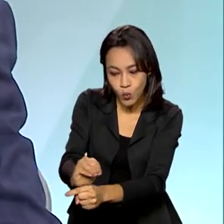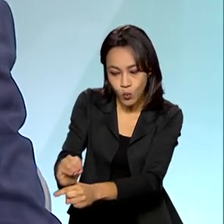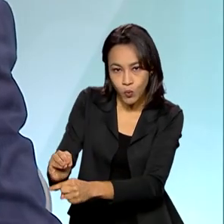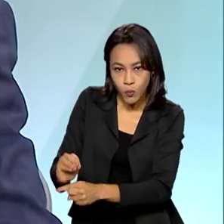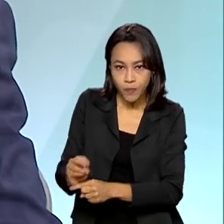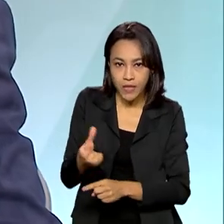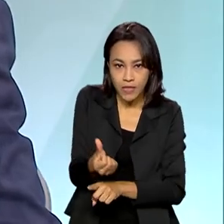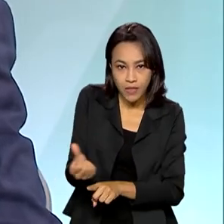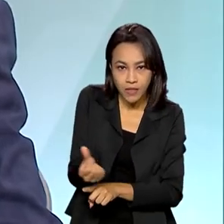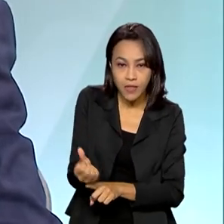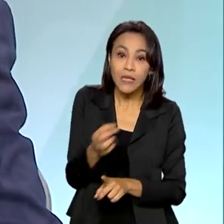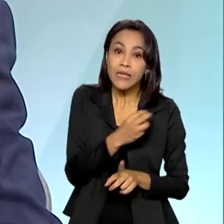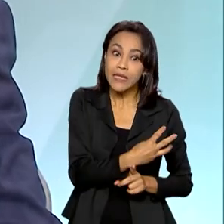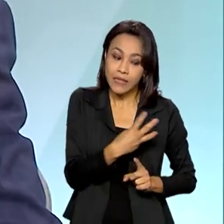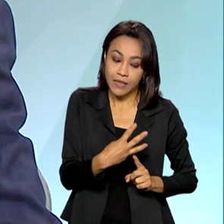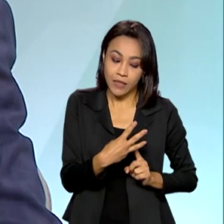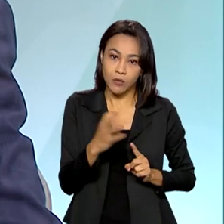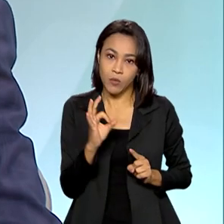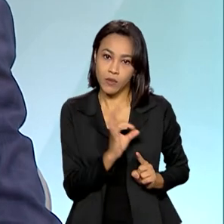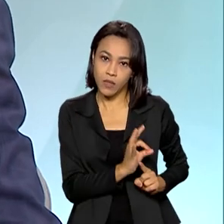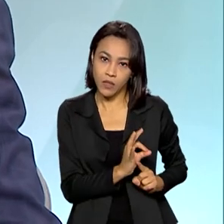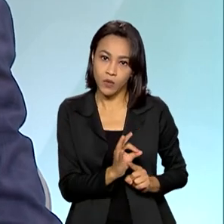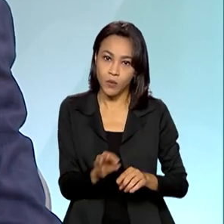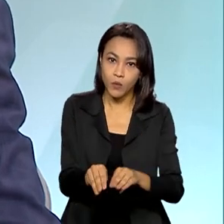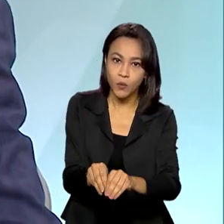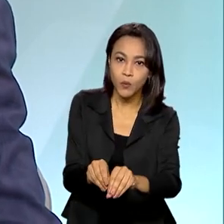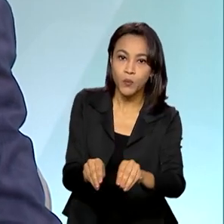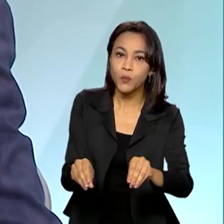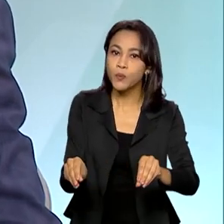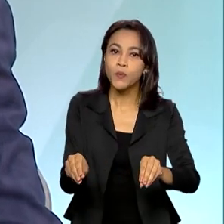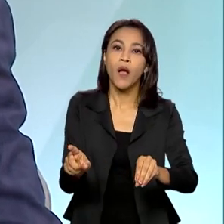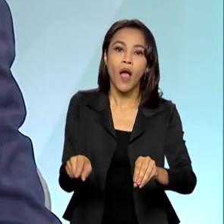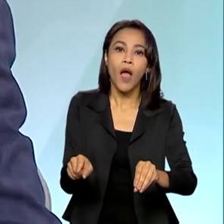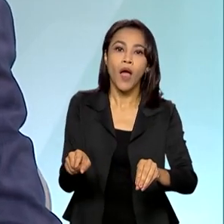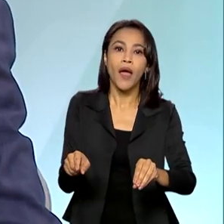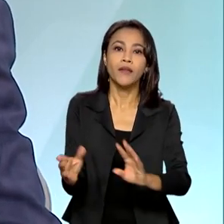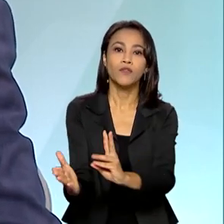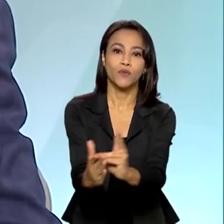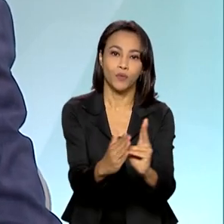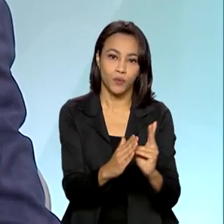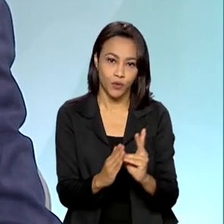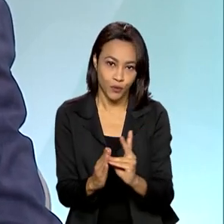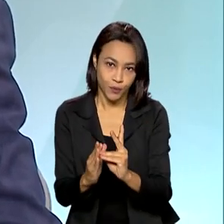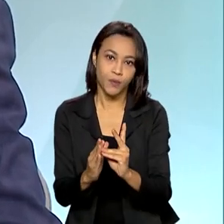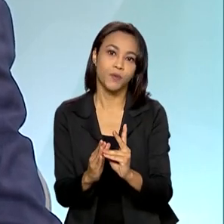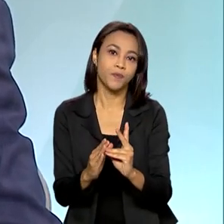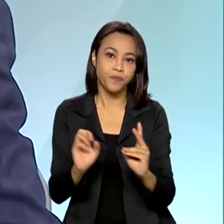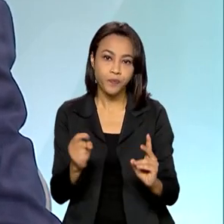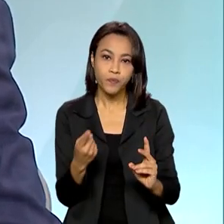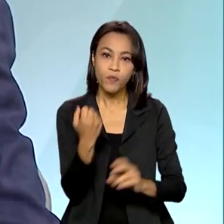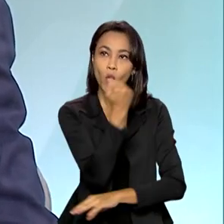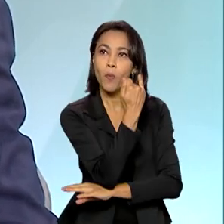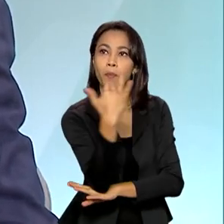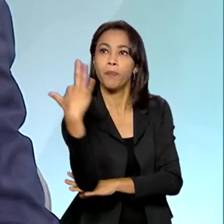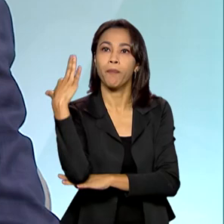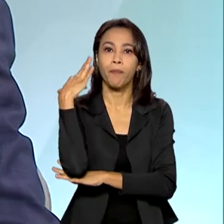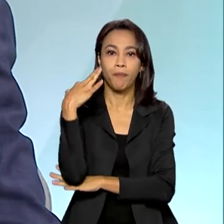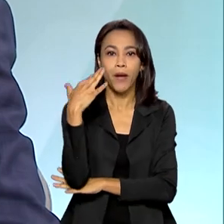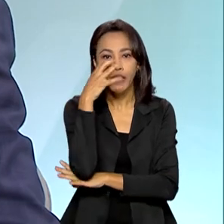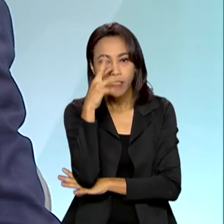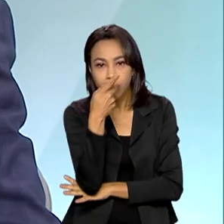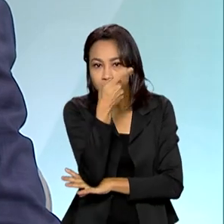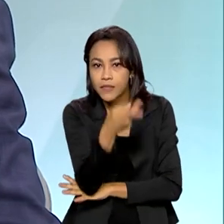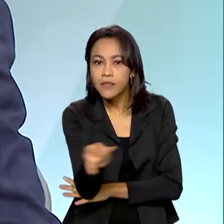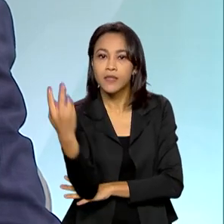desses 66%, 33% é de área indígena ou de parques nacionais, e os outros